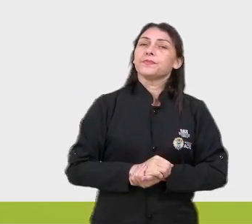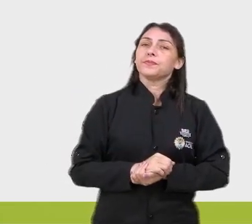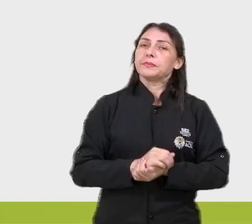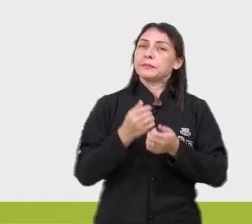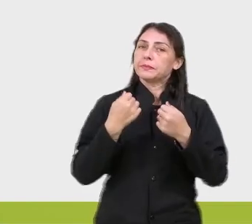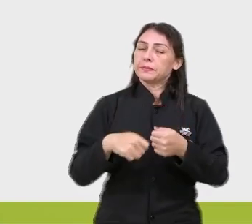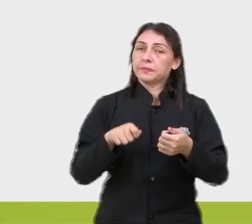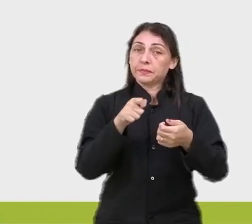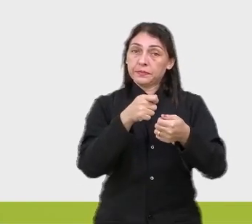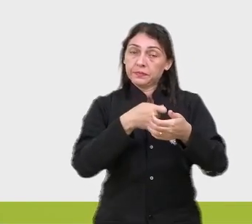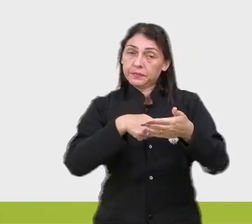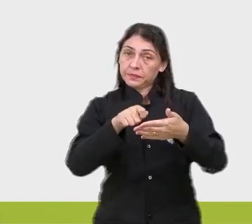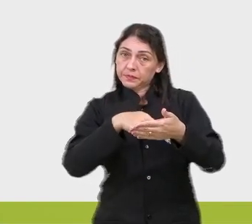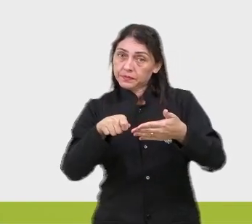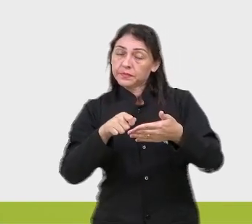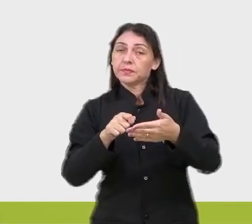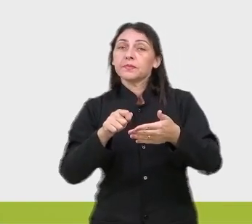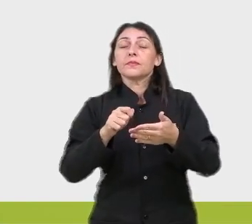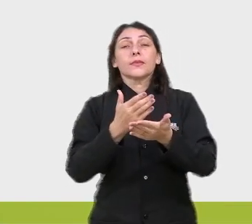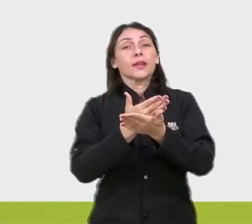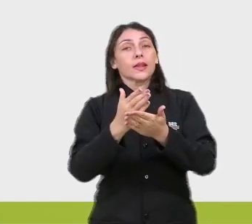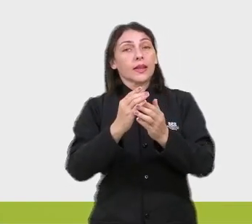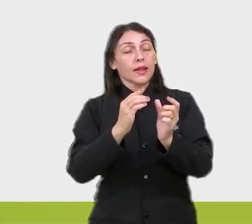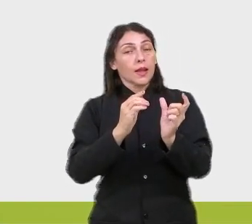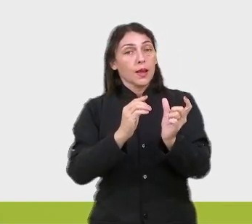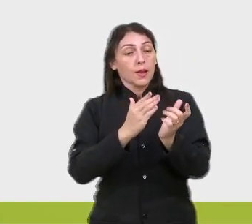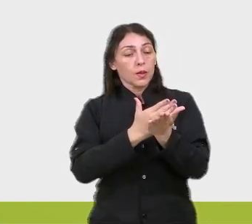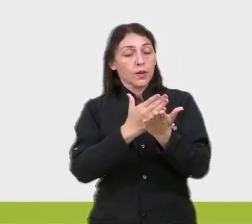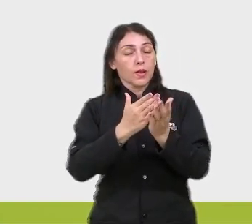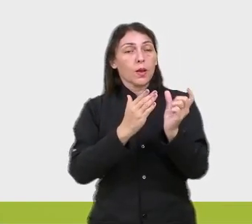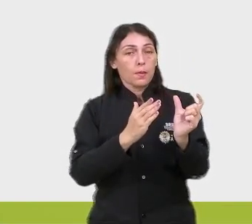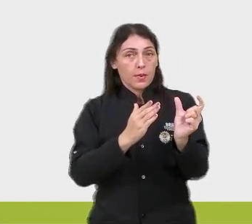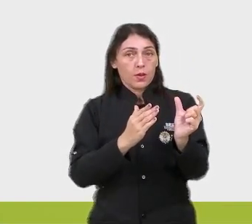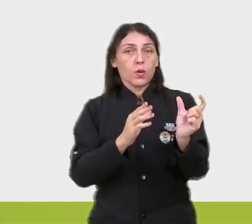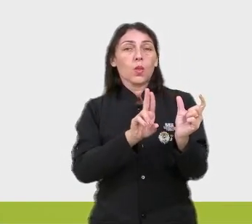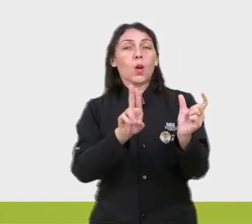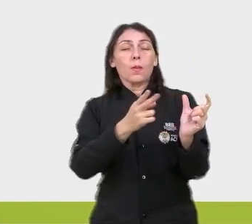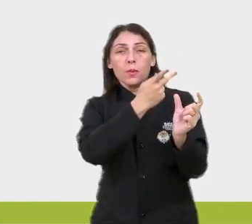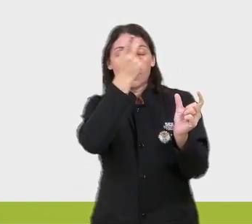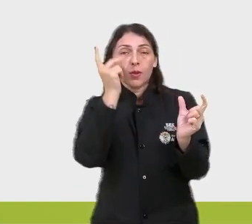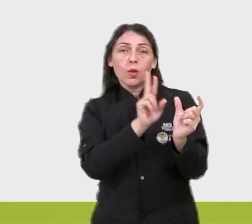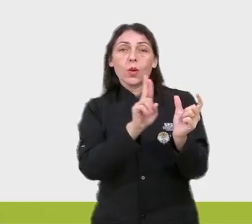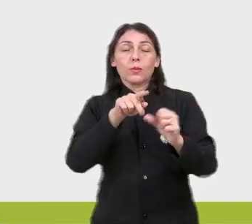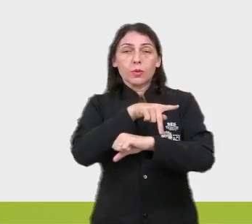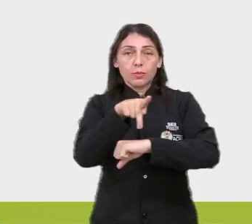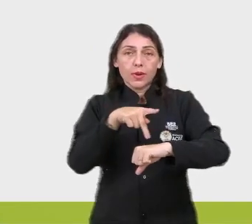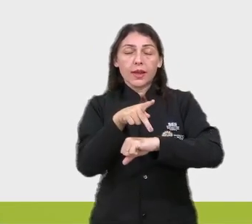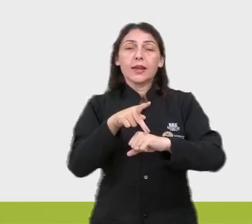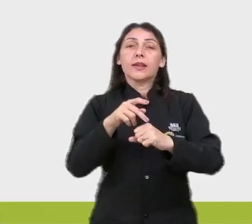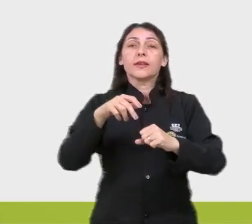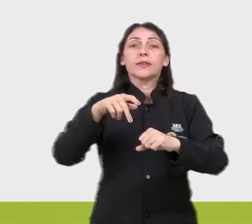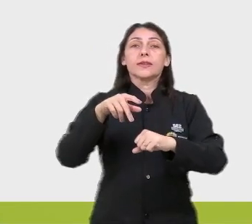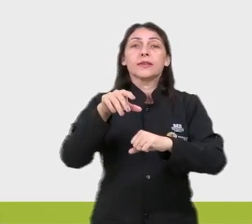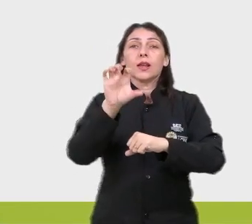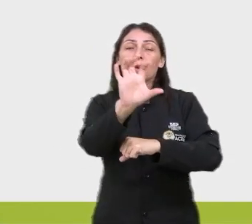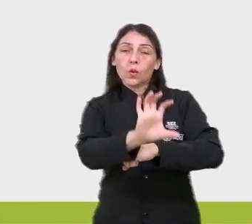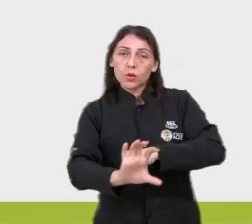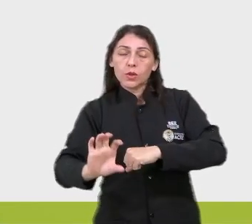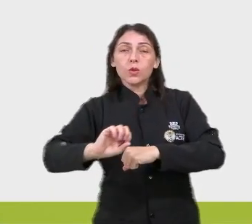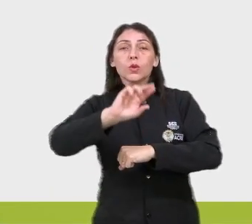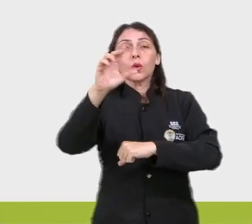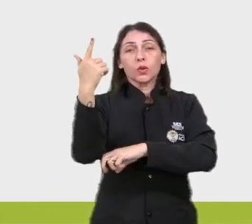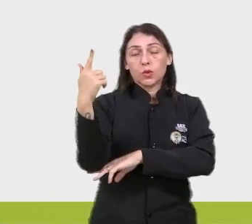Devem ser grafados com letras inicial maiúscula, o quê? Nomes de pessoas, nomes de países, continentes e outras áreas